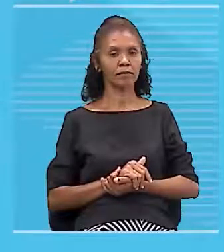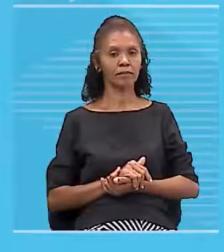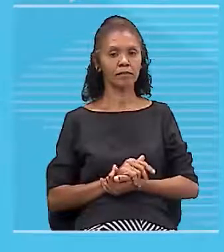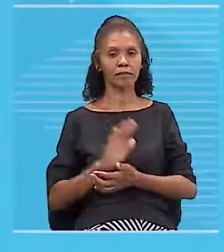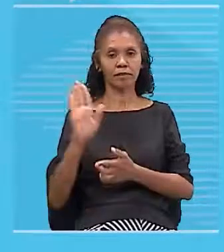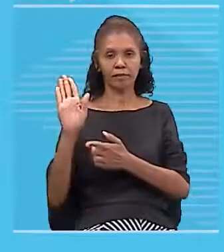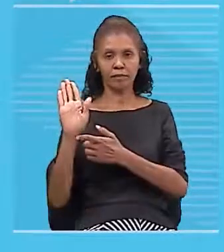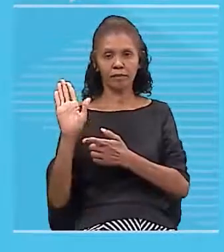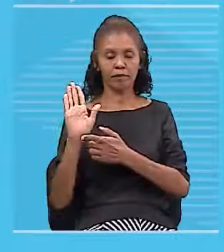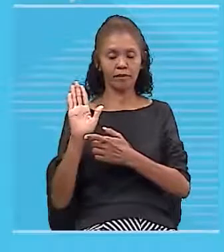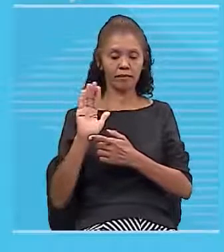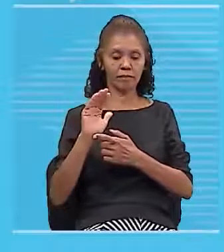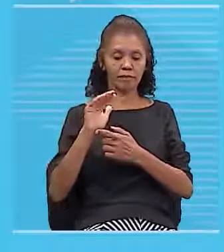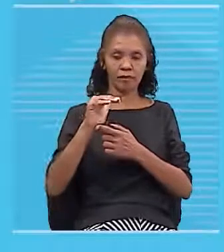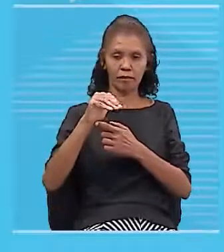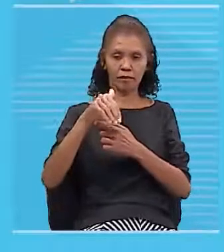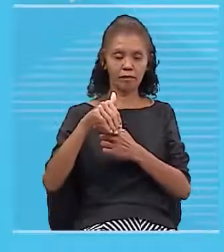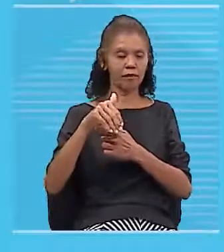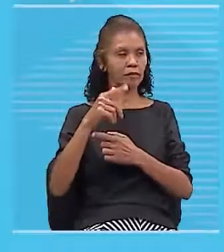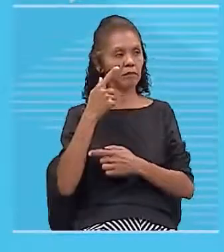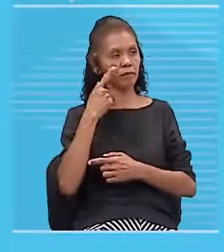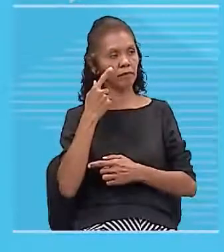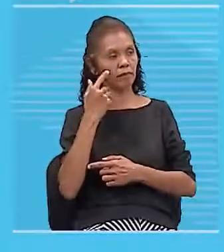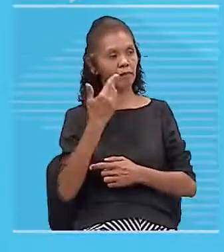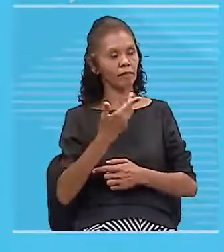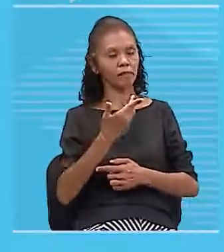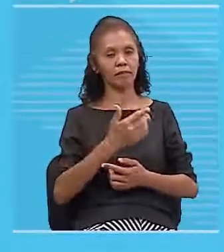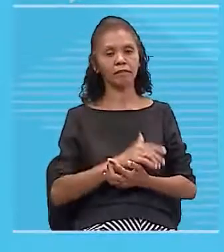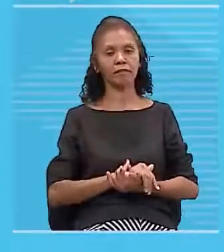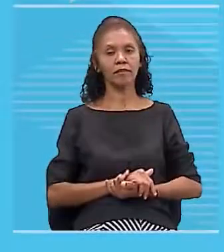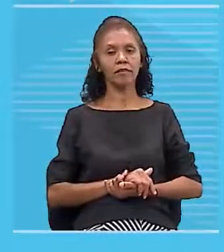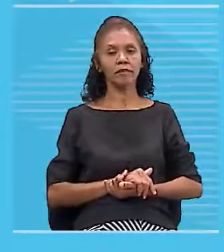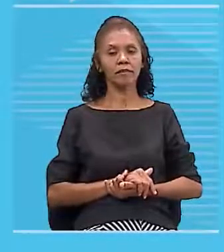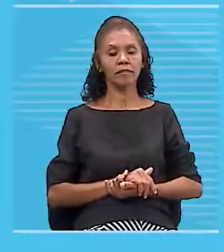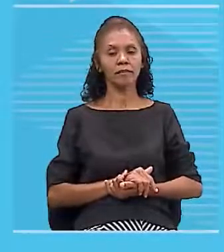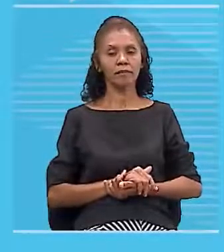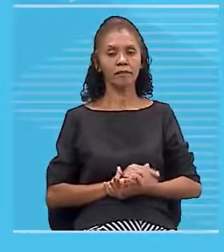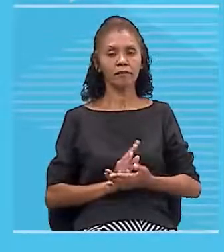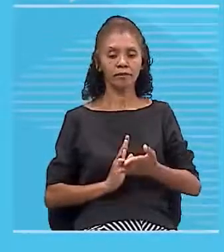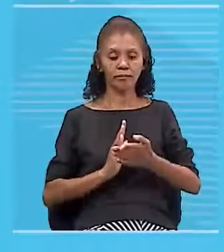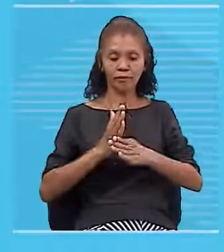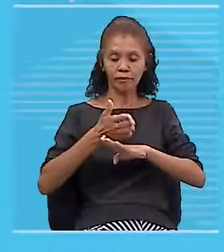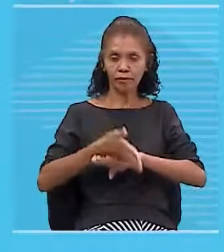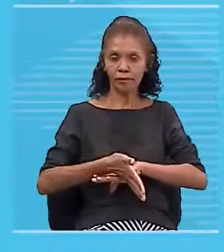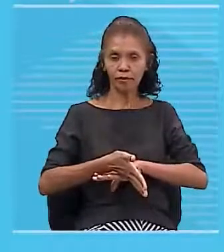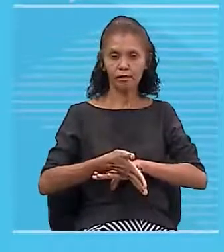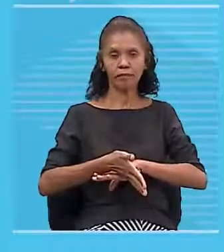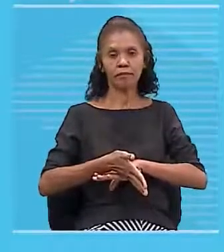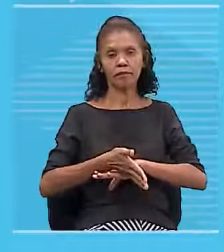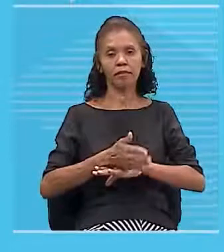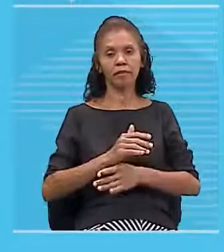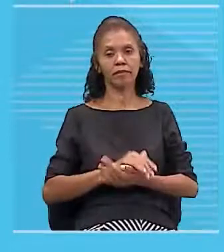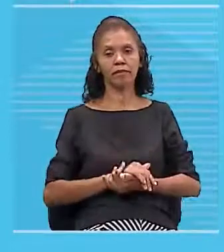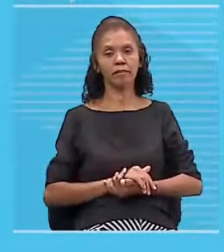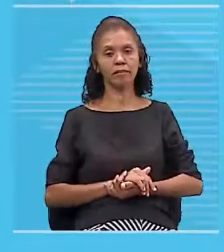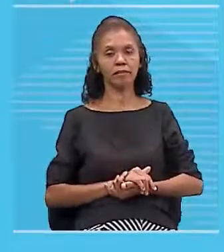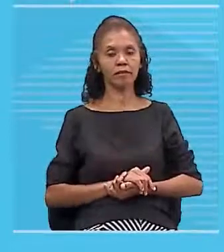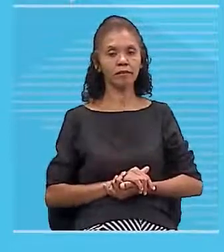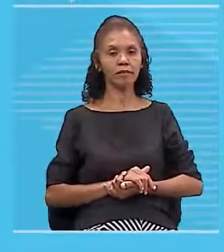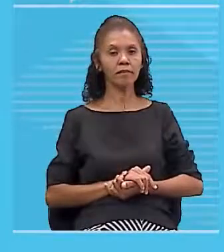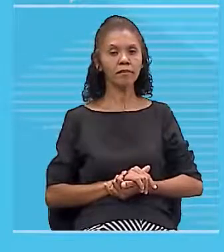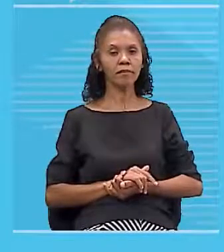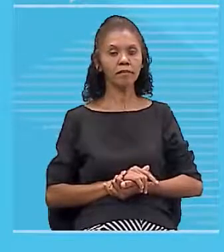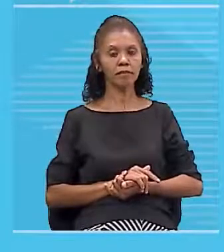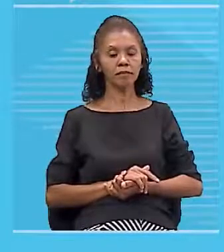Sua mão vai entrar por cima e sair por baixo, né? Então,